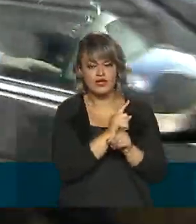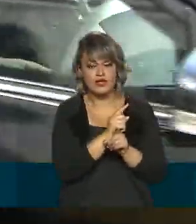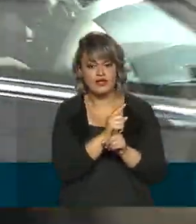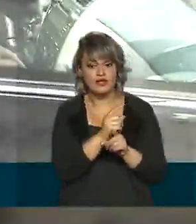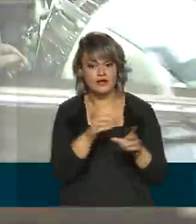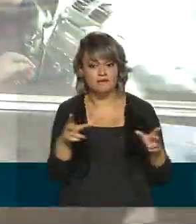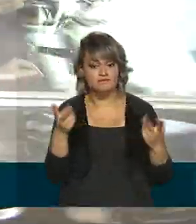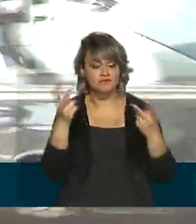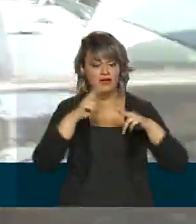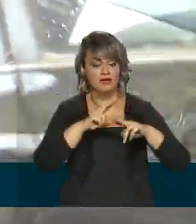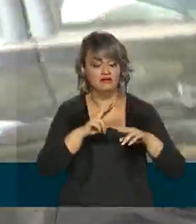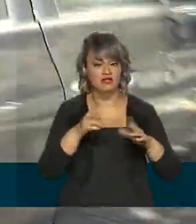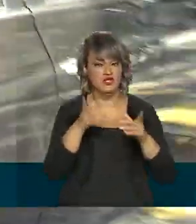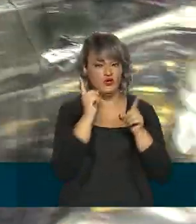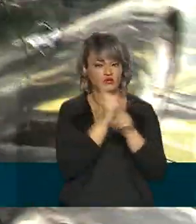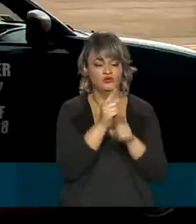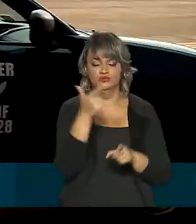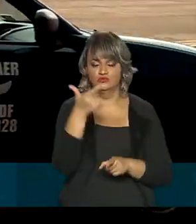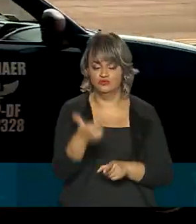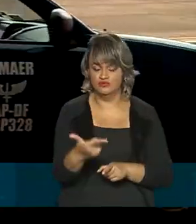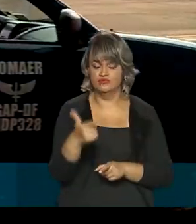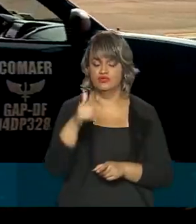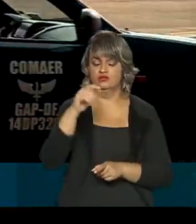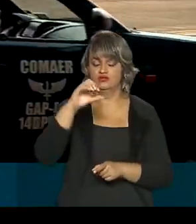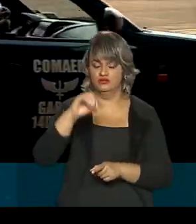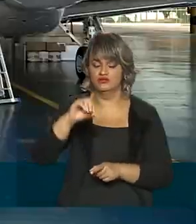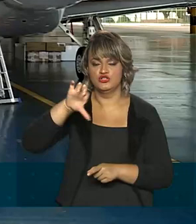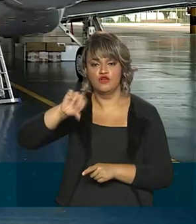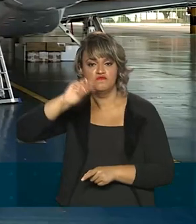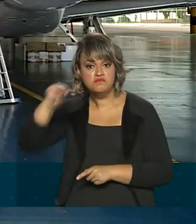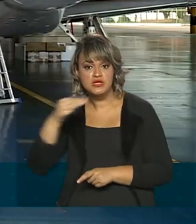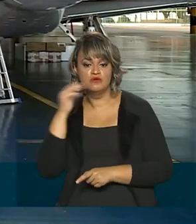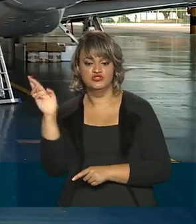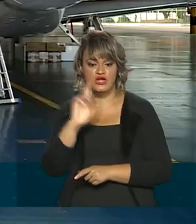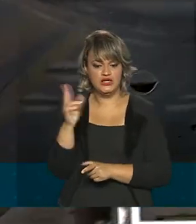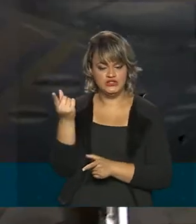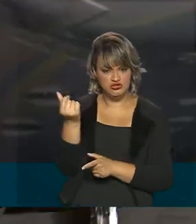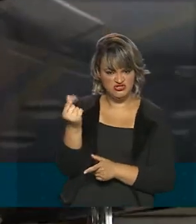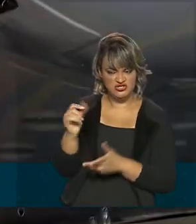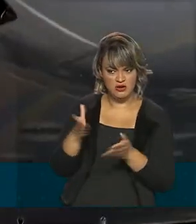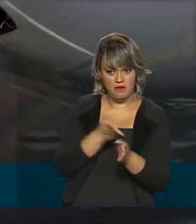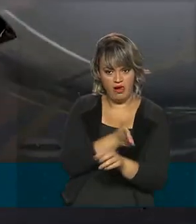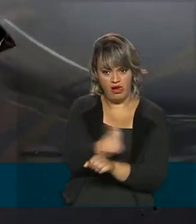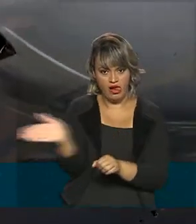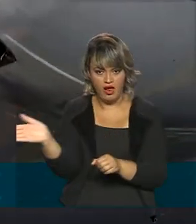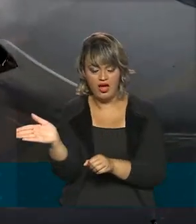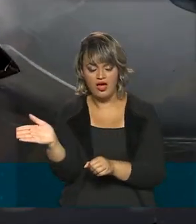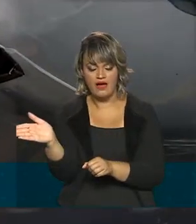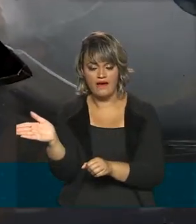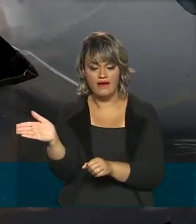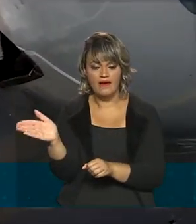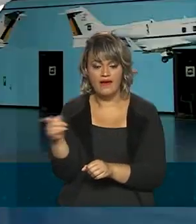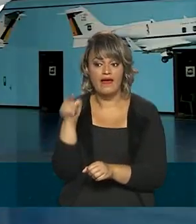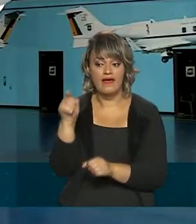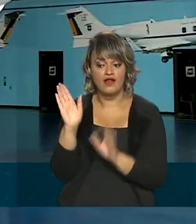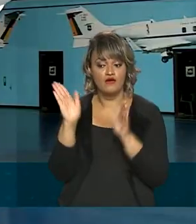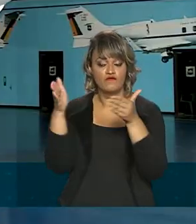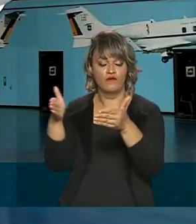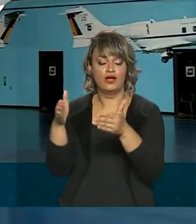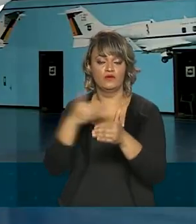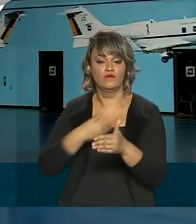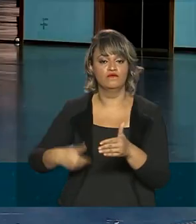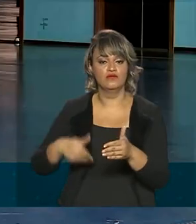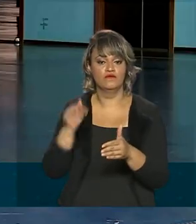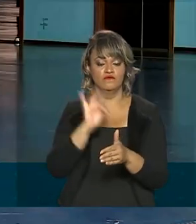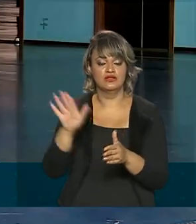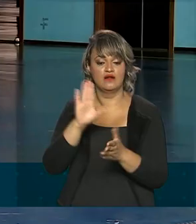209 milhões de reais. Mais de 90% desses recursos desviados tinham sido destinados pelo governo